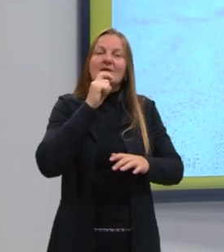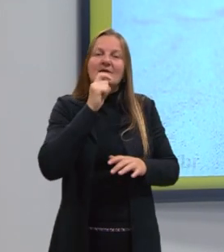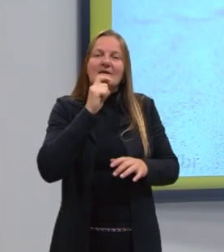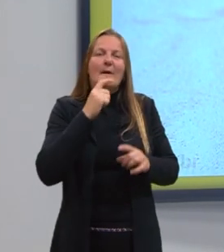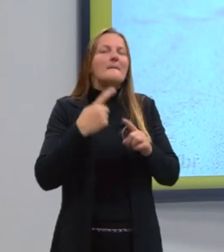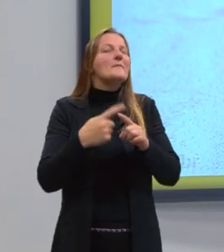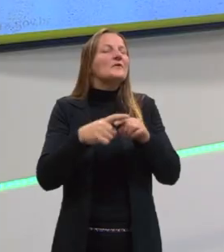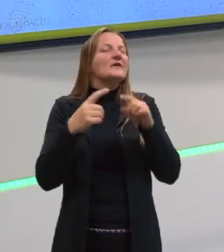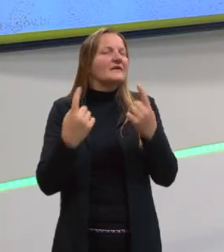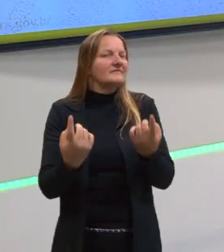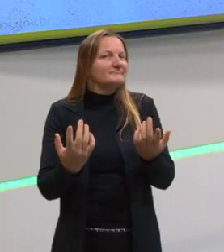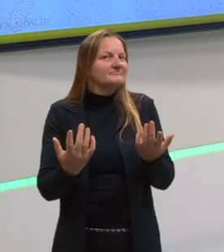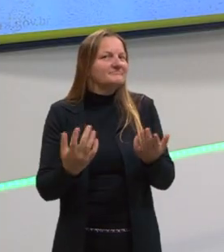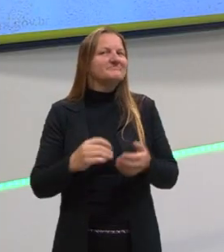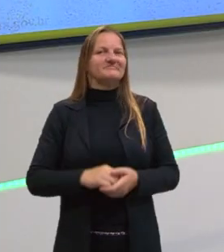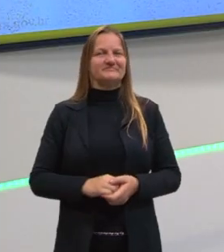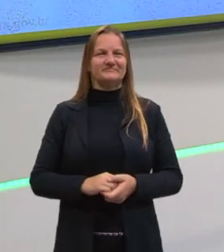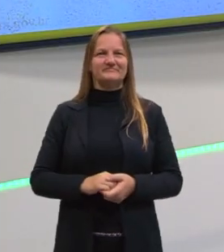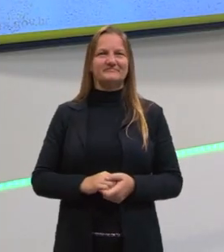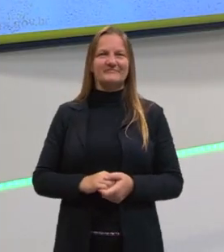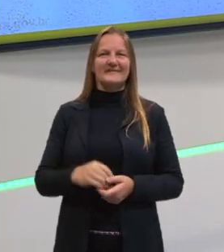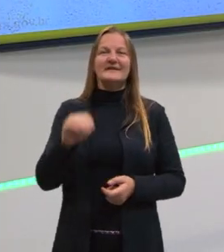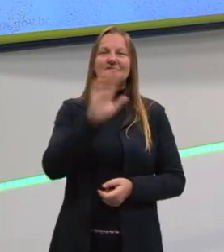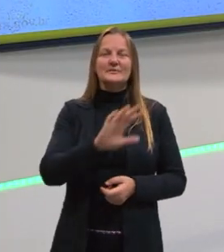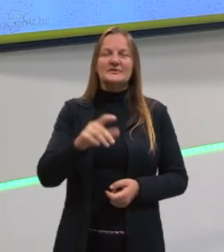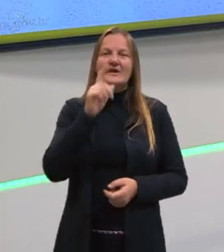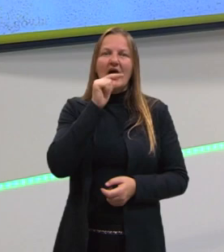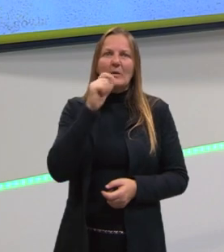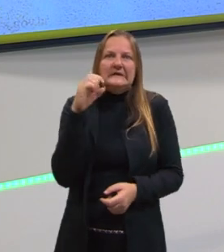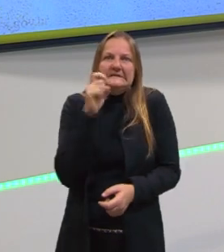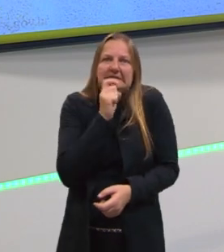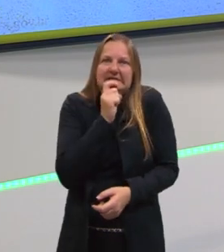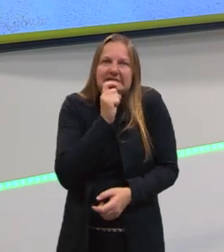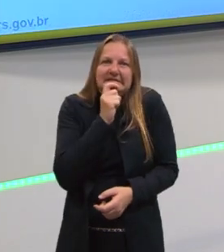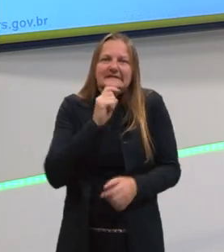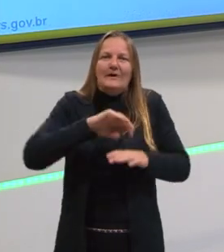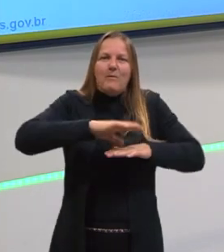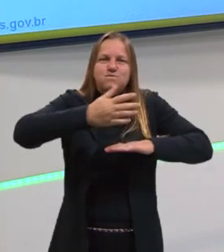hoje a vai entender por que isso acontece, né? Geralmente, água do mar é bem gelada.